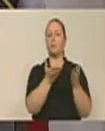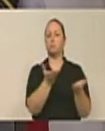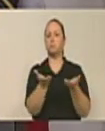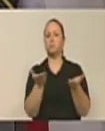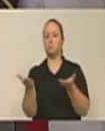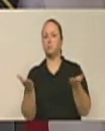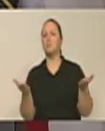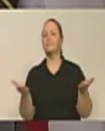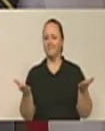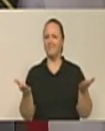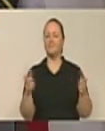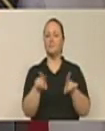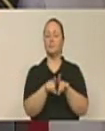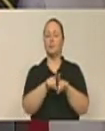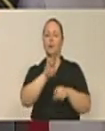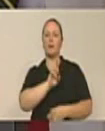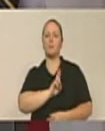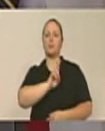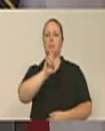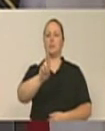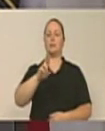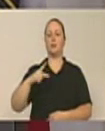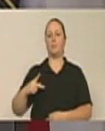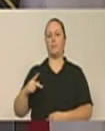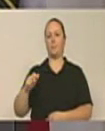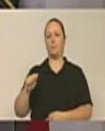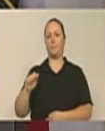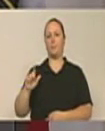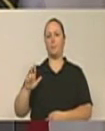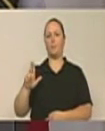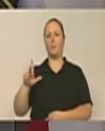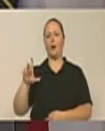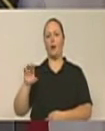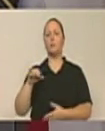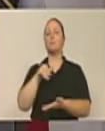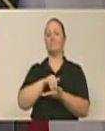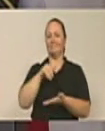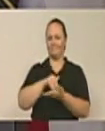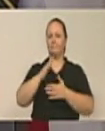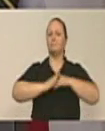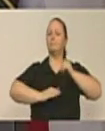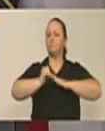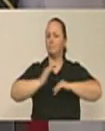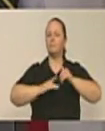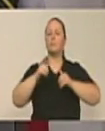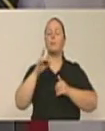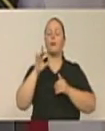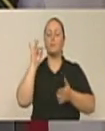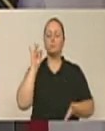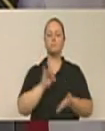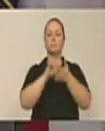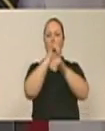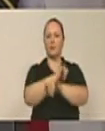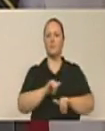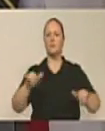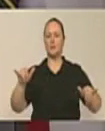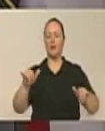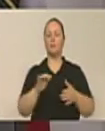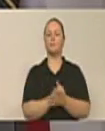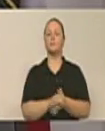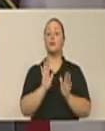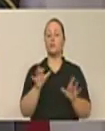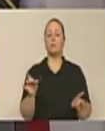Contamos com a presença do representante secretário Paulo França, o senhor Gustavo, lá para confirmar essas notícias aos moradores. Formamos uma comissão